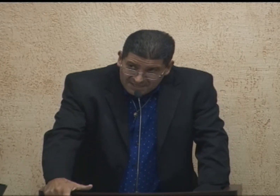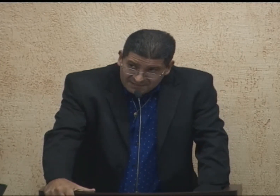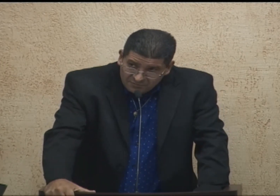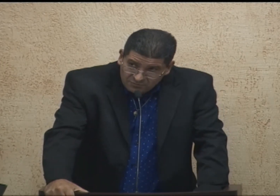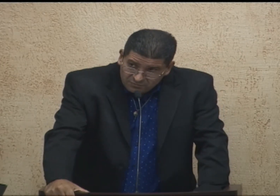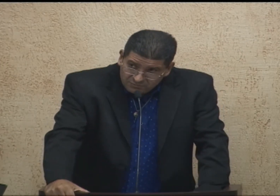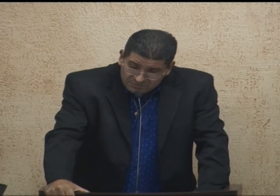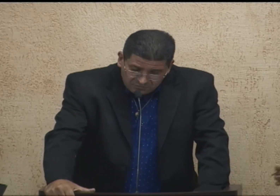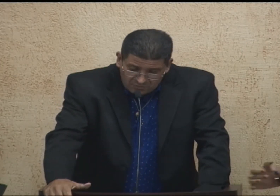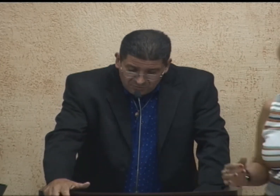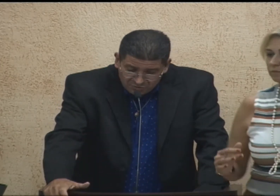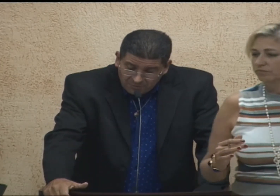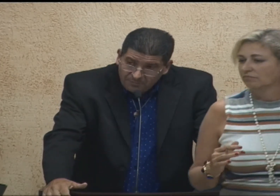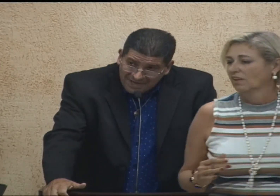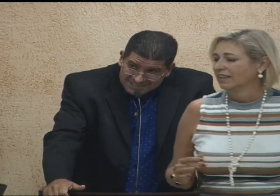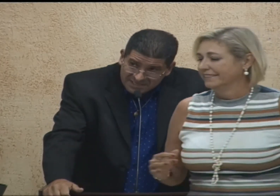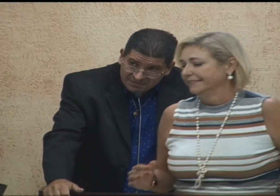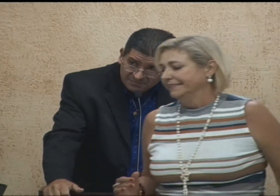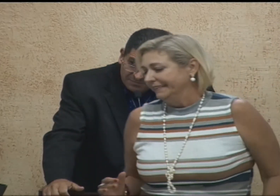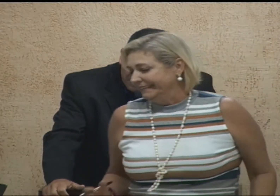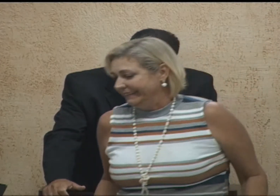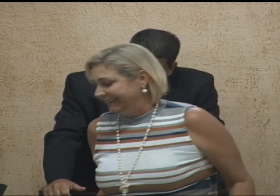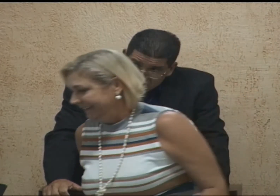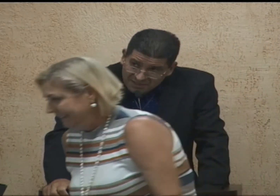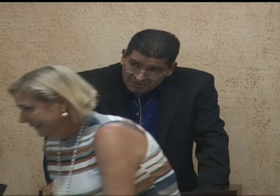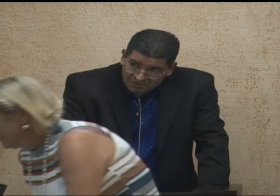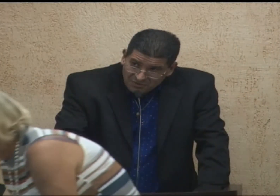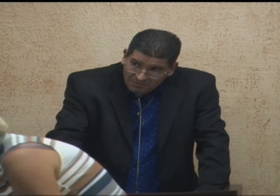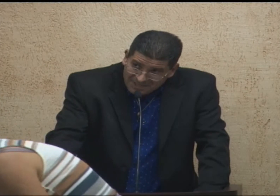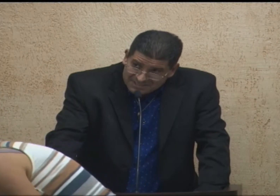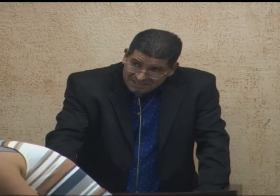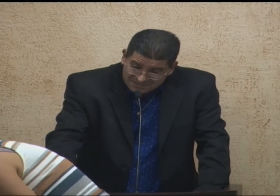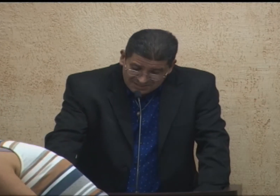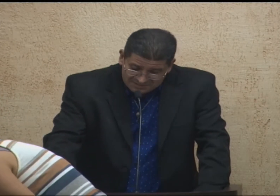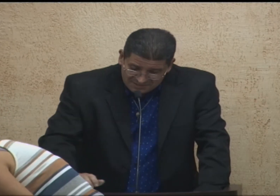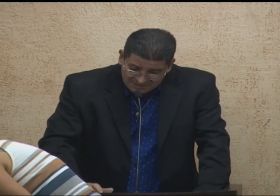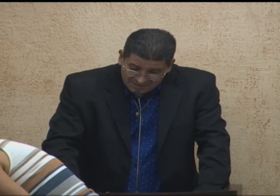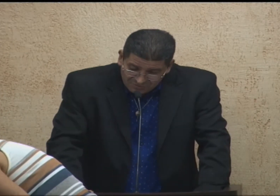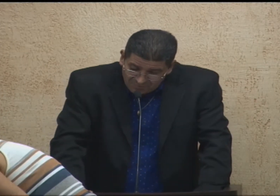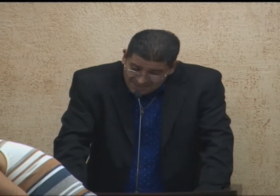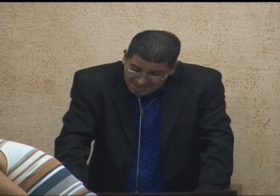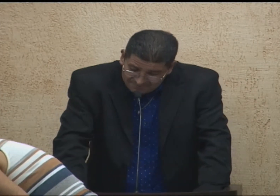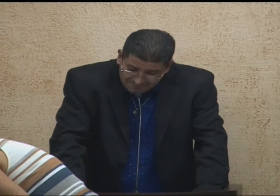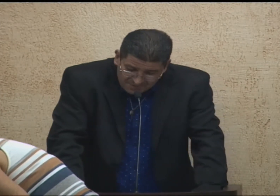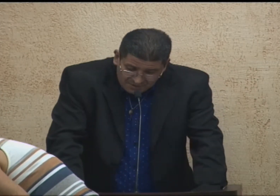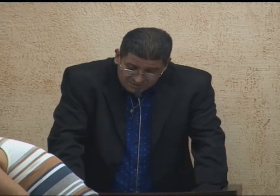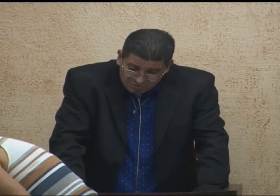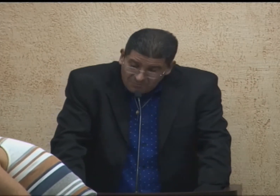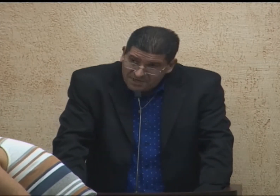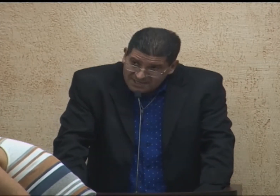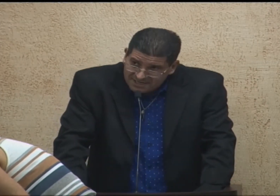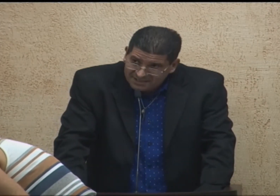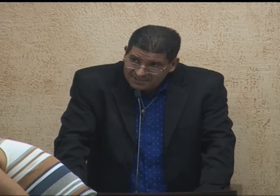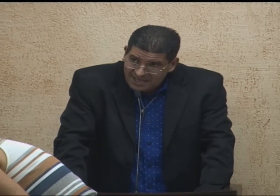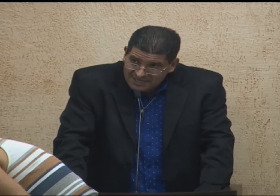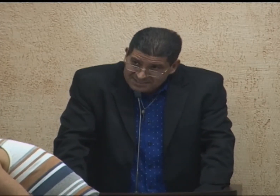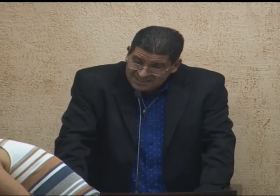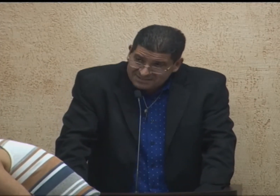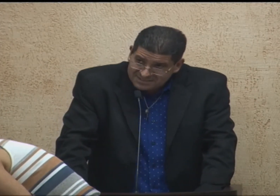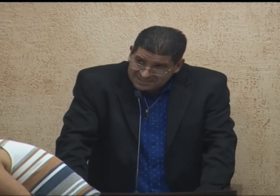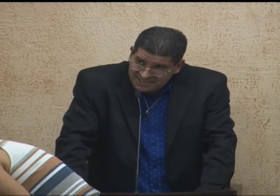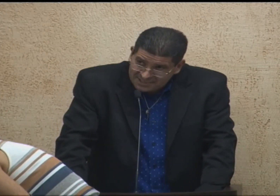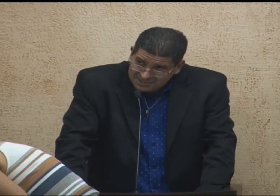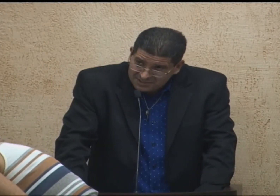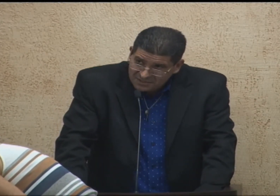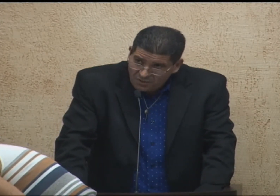Fagner com muito prazer hoje eu tenho o prazer de nomear o senhor João Pereira na linha